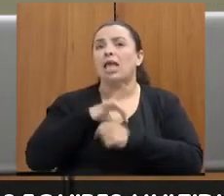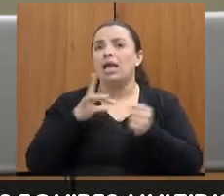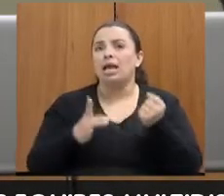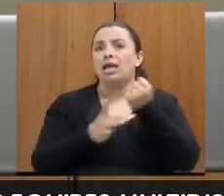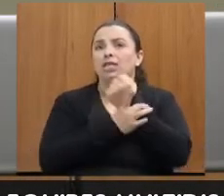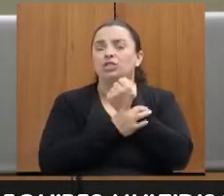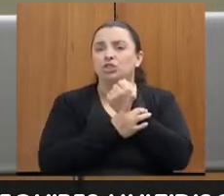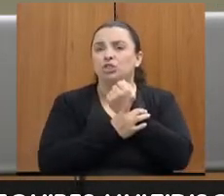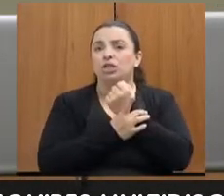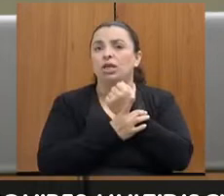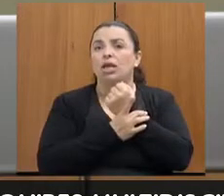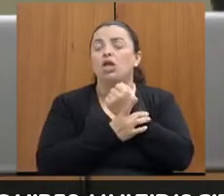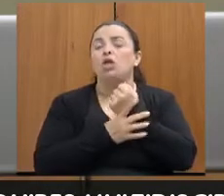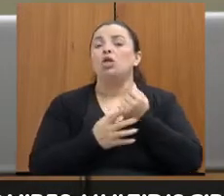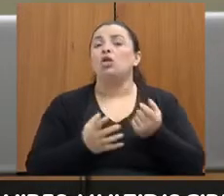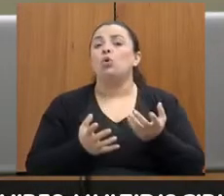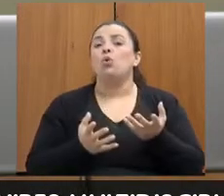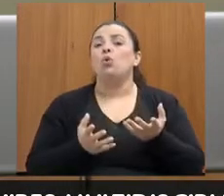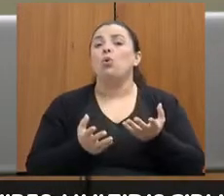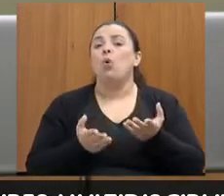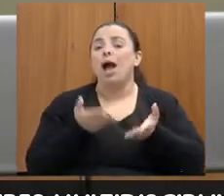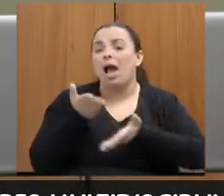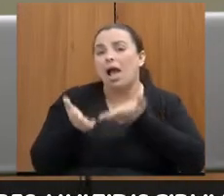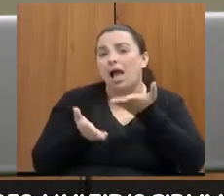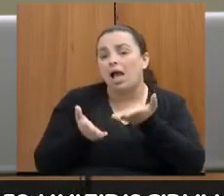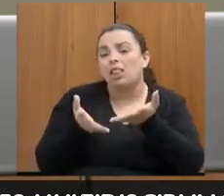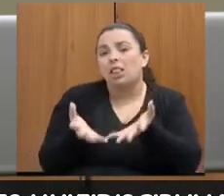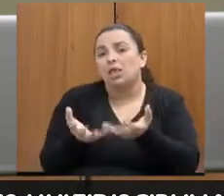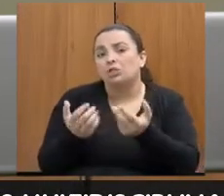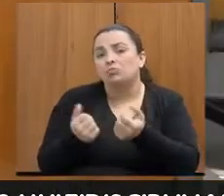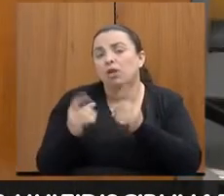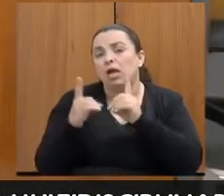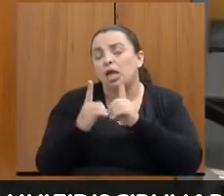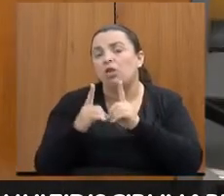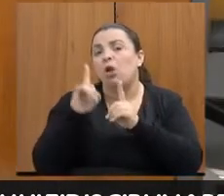assegurado que o atendimento-acolhimento seja prestado por um profissional mulher?